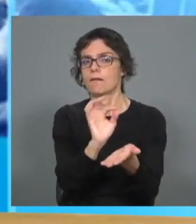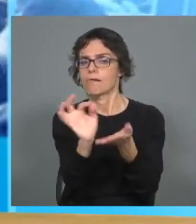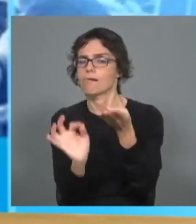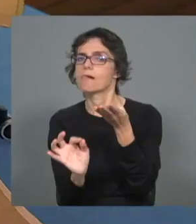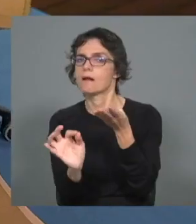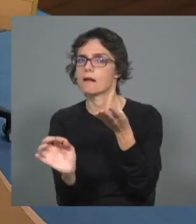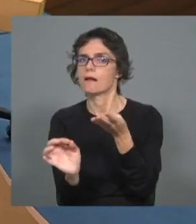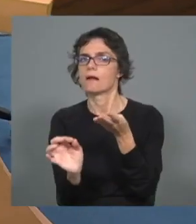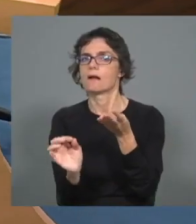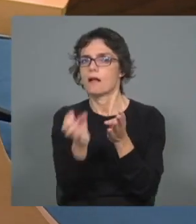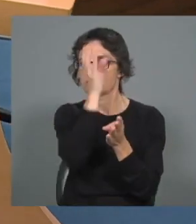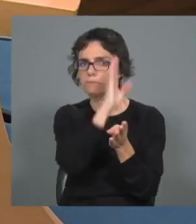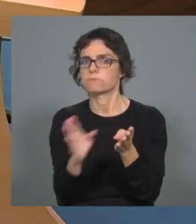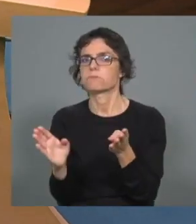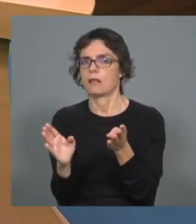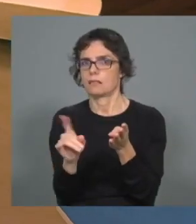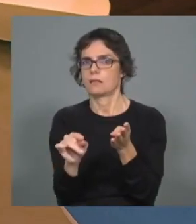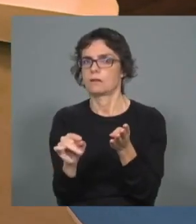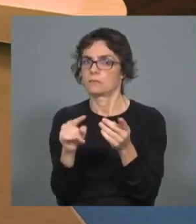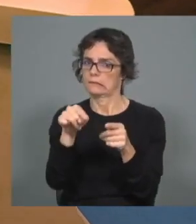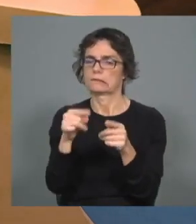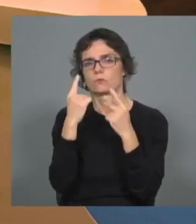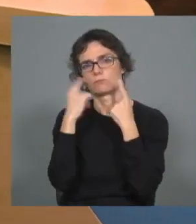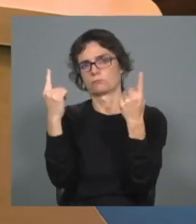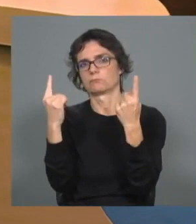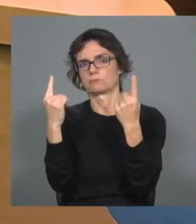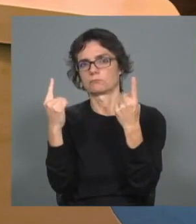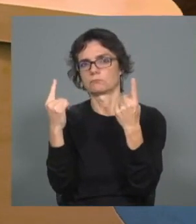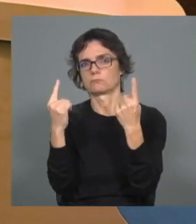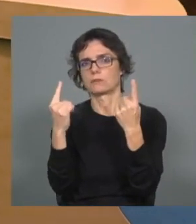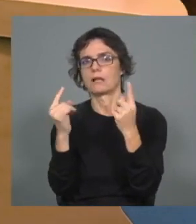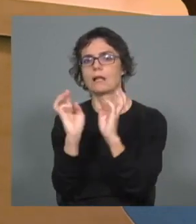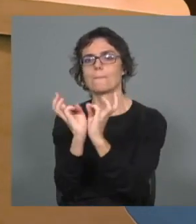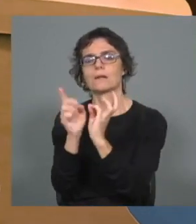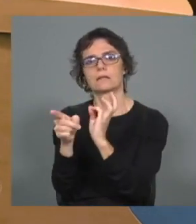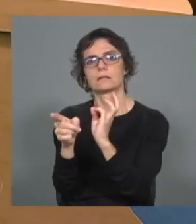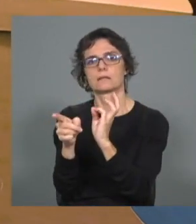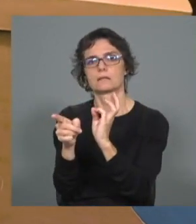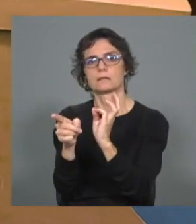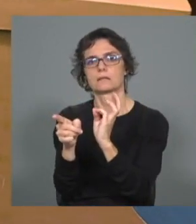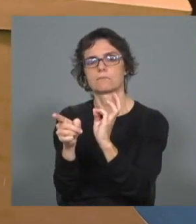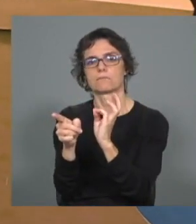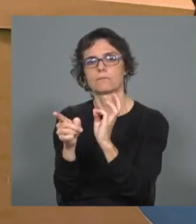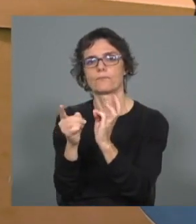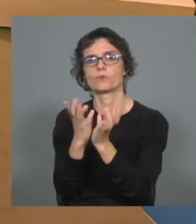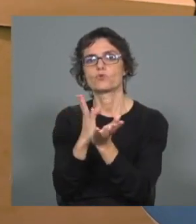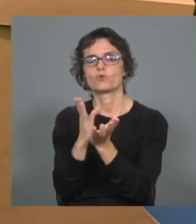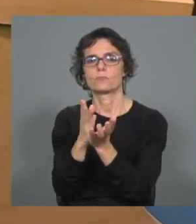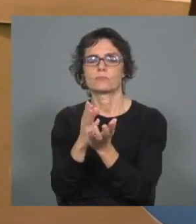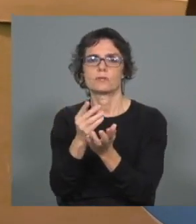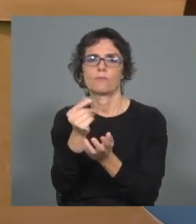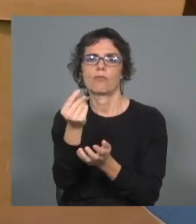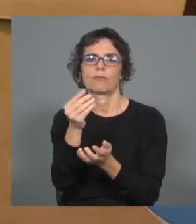operacionalizados. E um dos apelos também é que estes mecanismos não sejam feitos sob a forma de empréstimos, porque